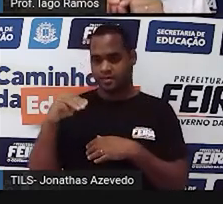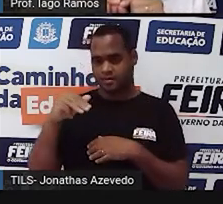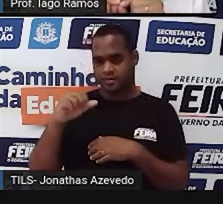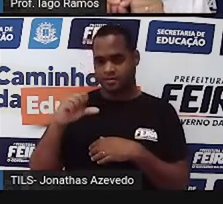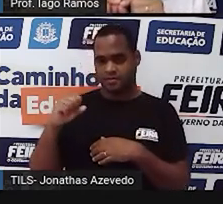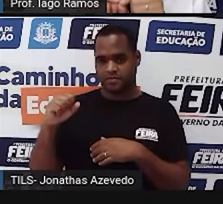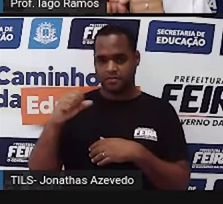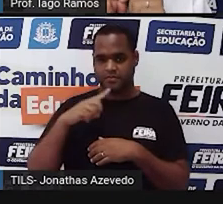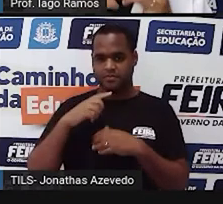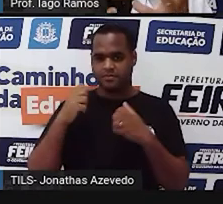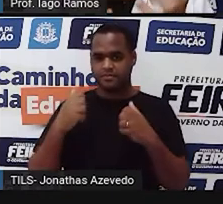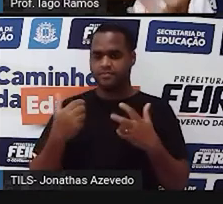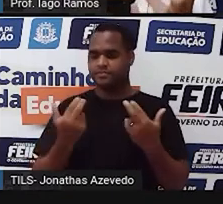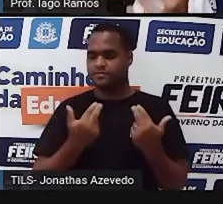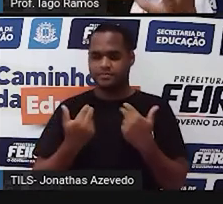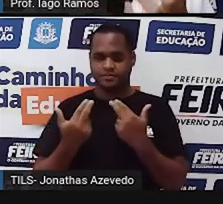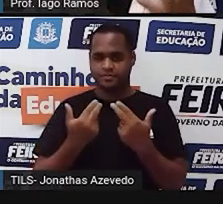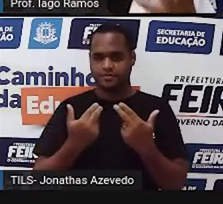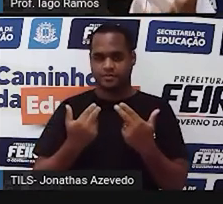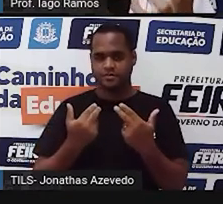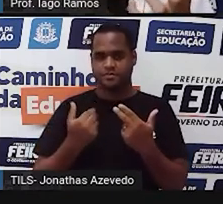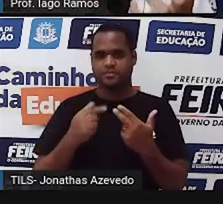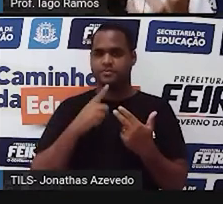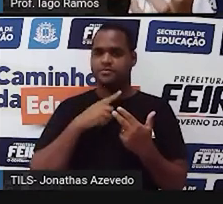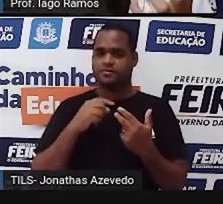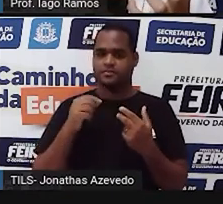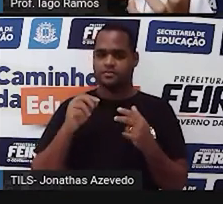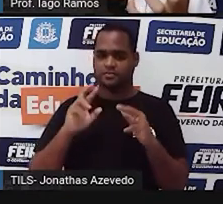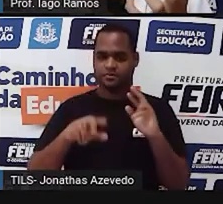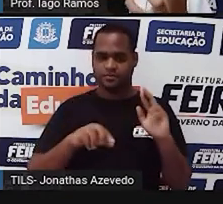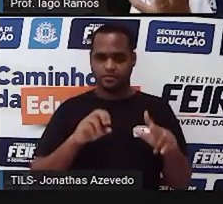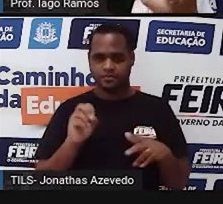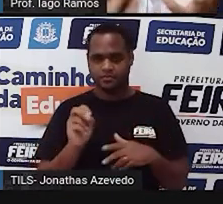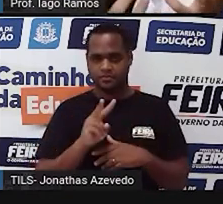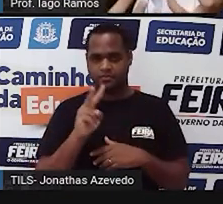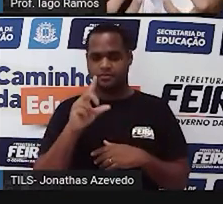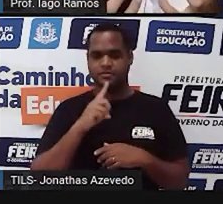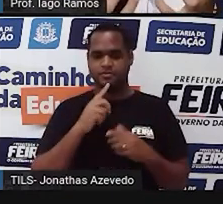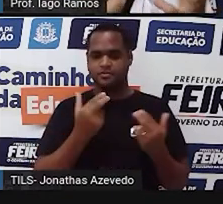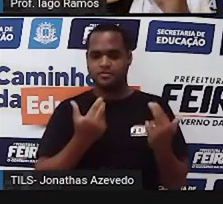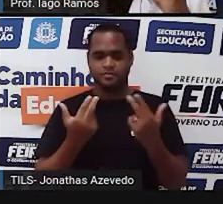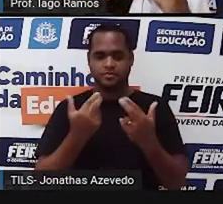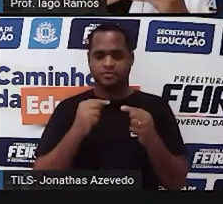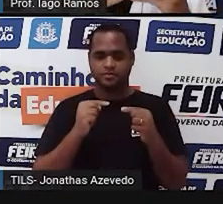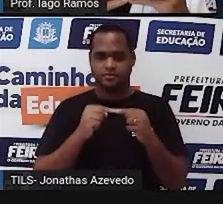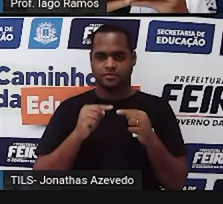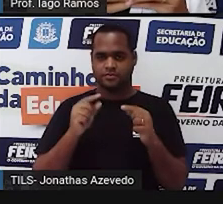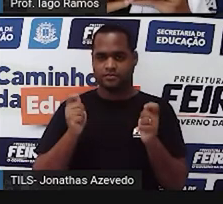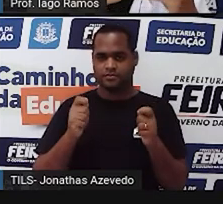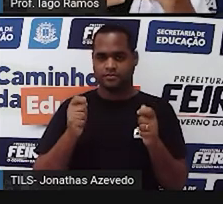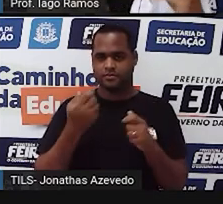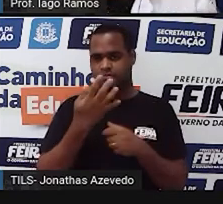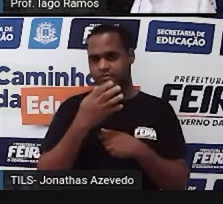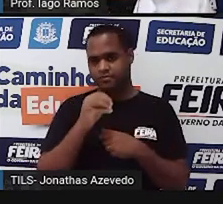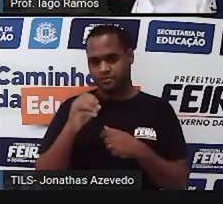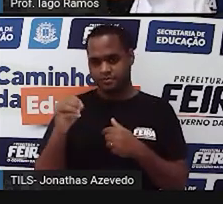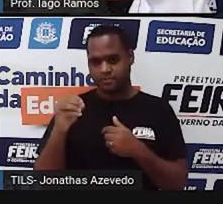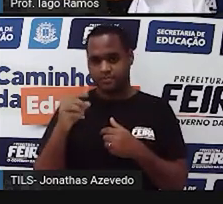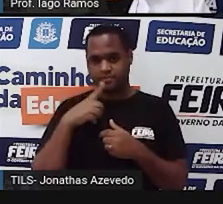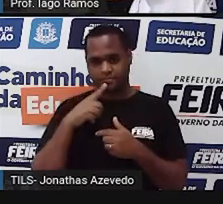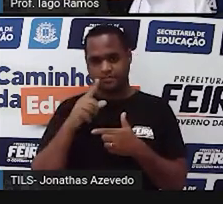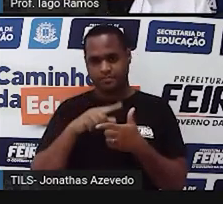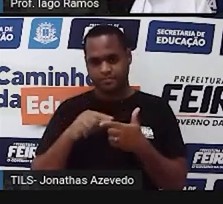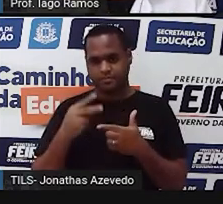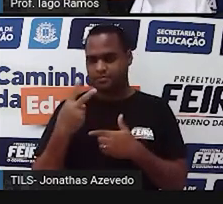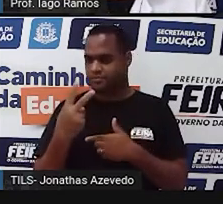grifado ali na tela. Ou seja, tem valores iguais de massa. Então, eu pego os 400, que é elas duas juntas, divido por